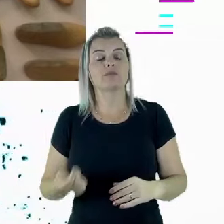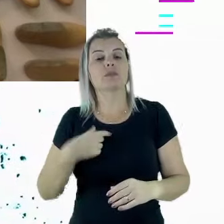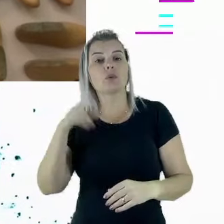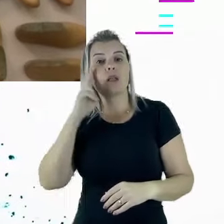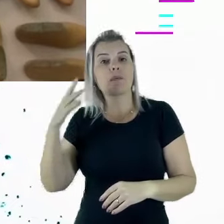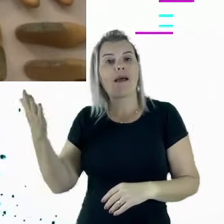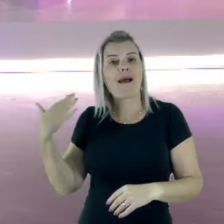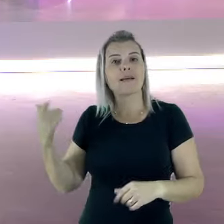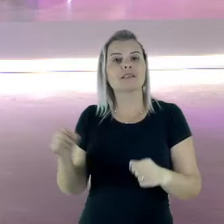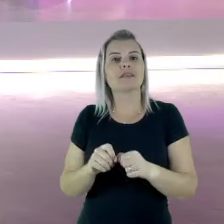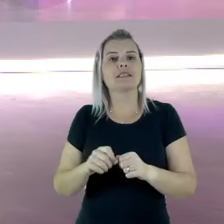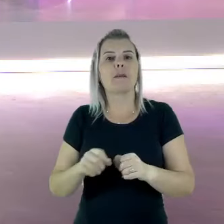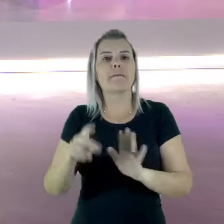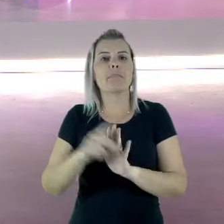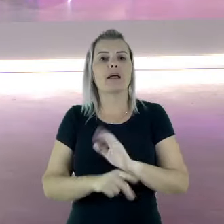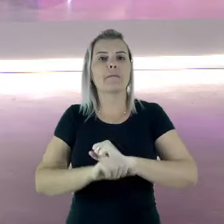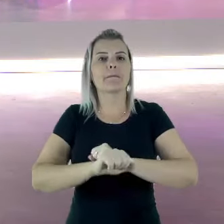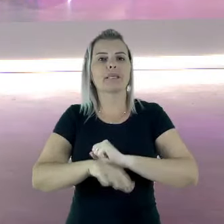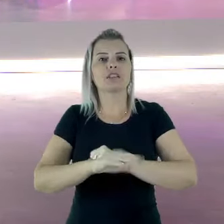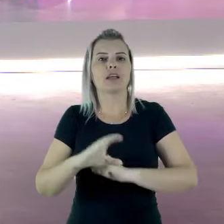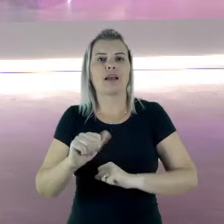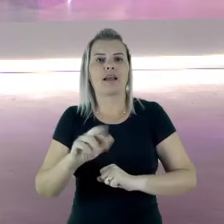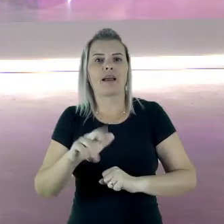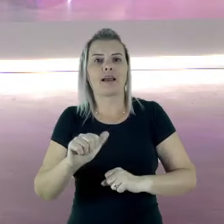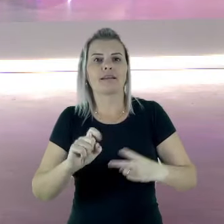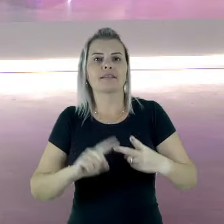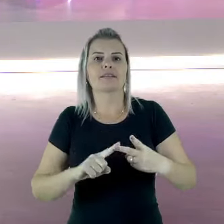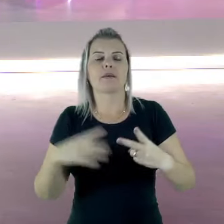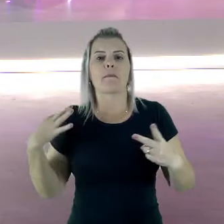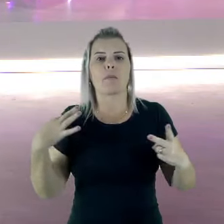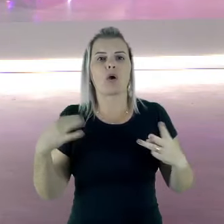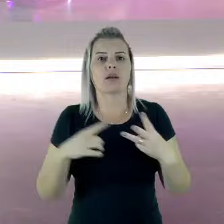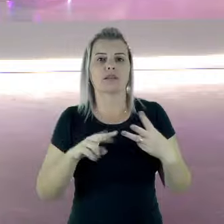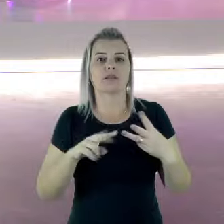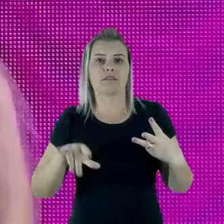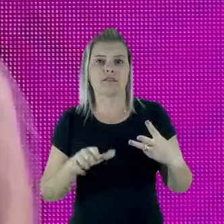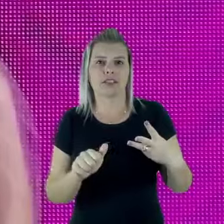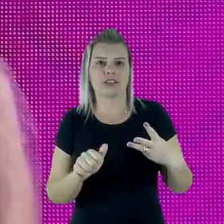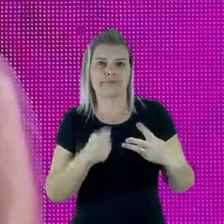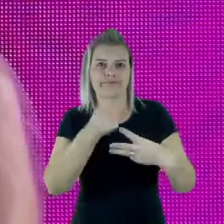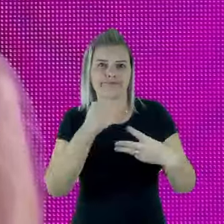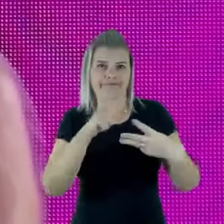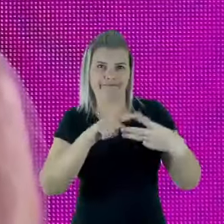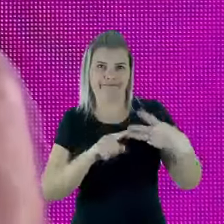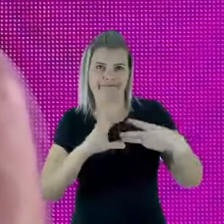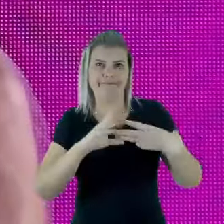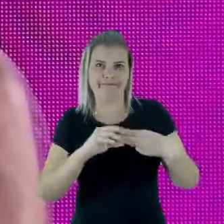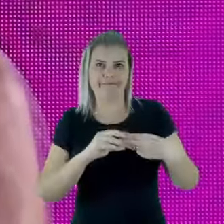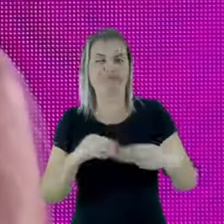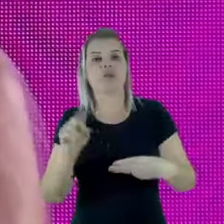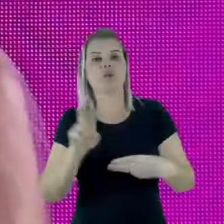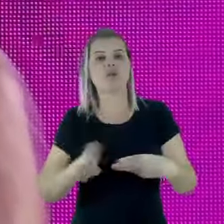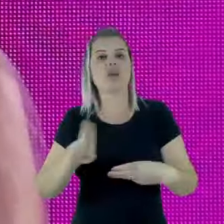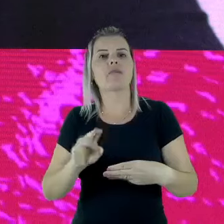de mídia, caras, que na época era caras, revistas de moda e veja. Você fazia um combo. E durante o lançamento, você usava ali o Estado de São